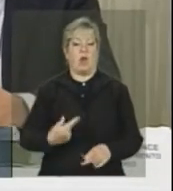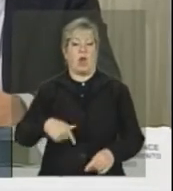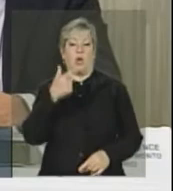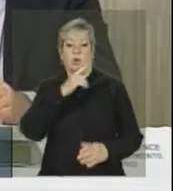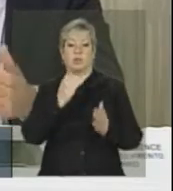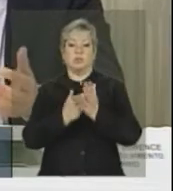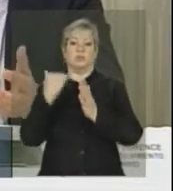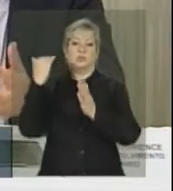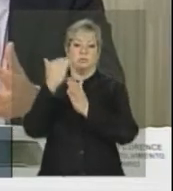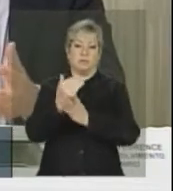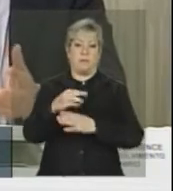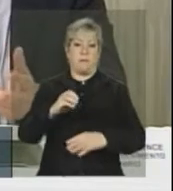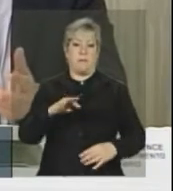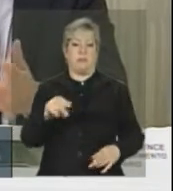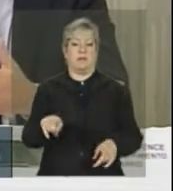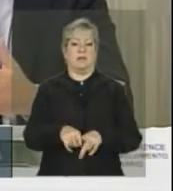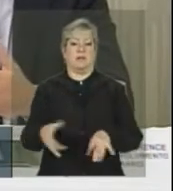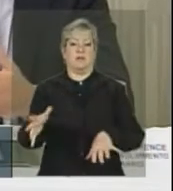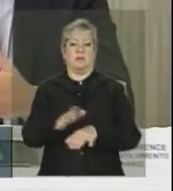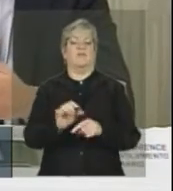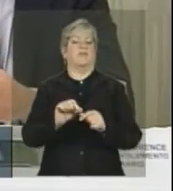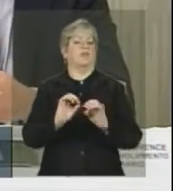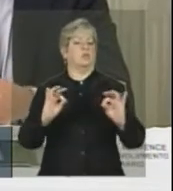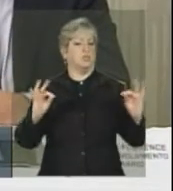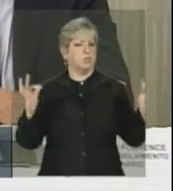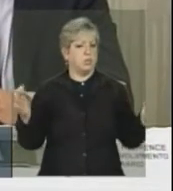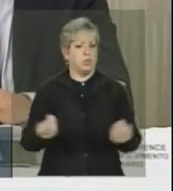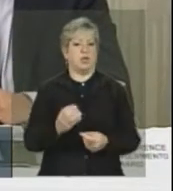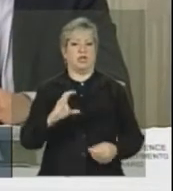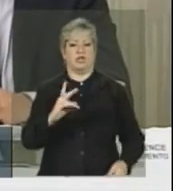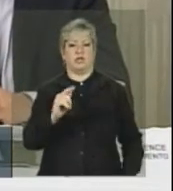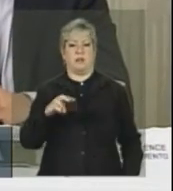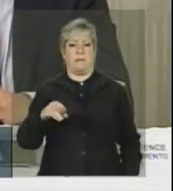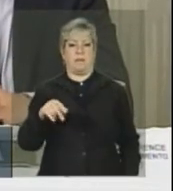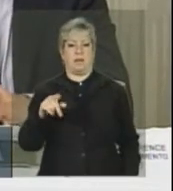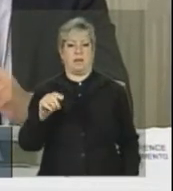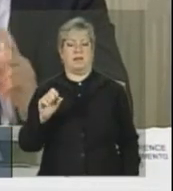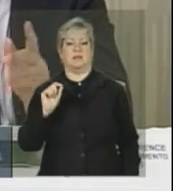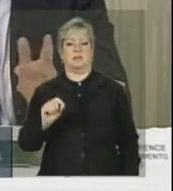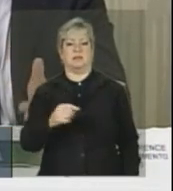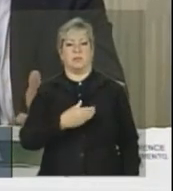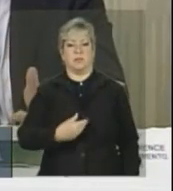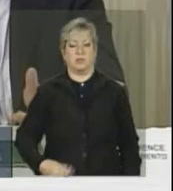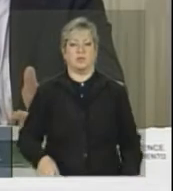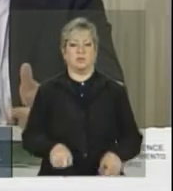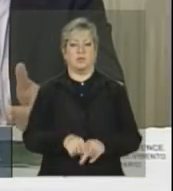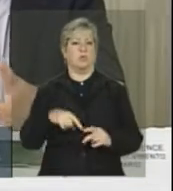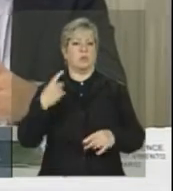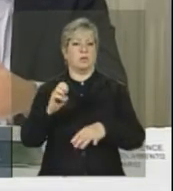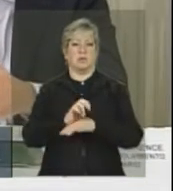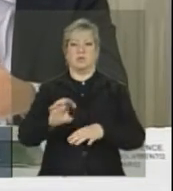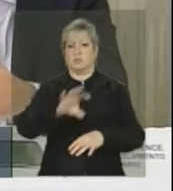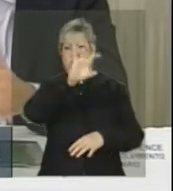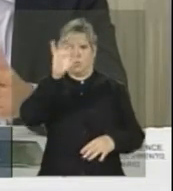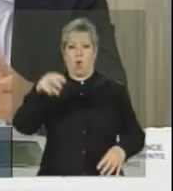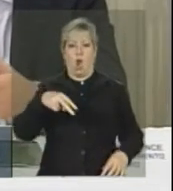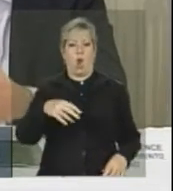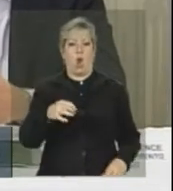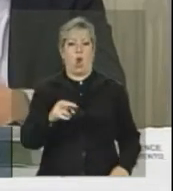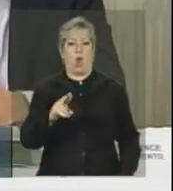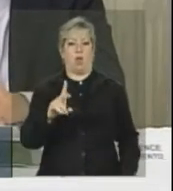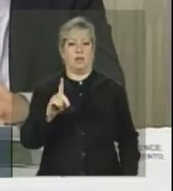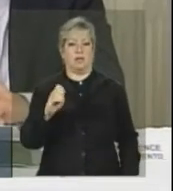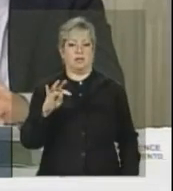de inclusão, fizemos todas as chamadas públicas, todos os estados do Nordeste foram contemplados, já fizemos também chamadas públicas específicas